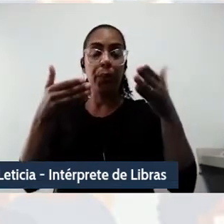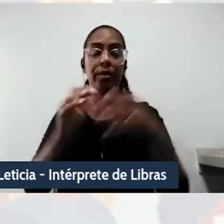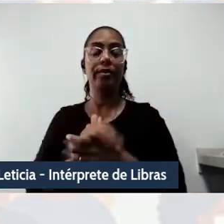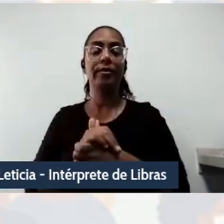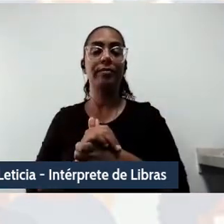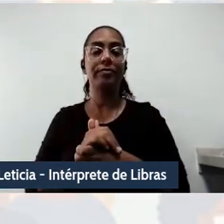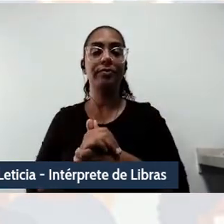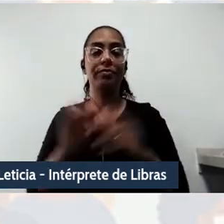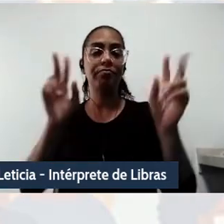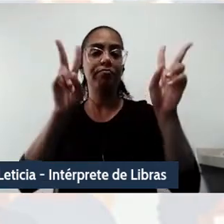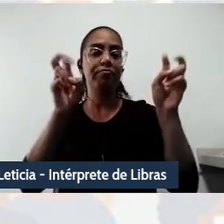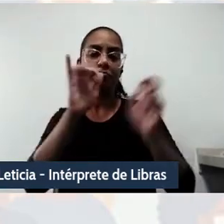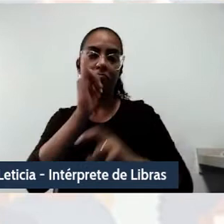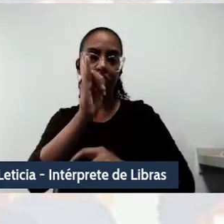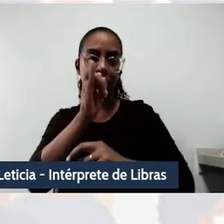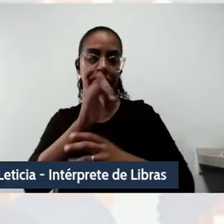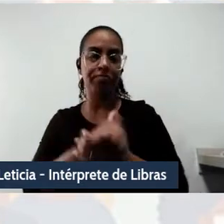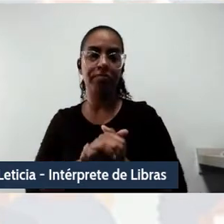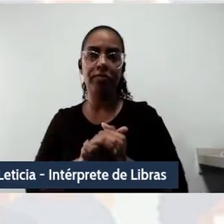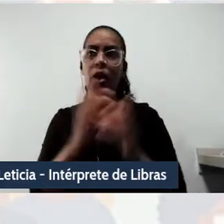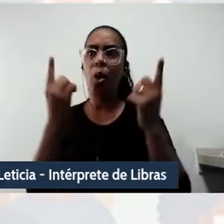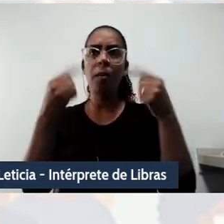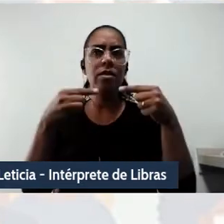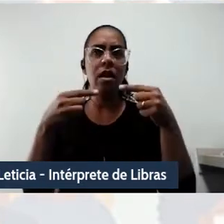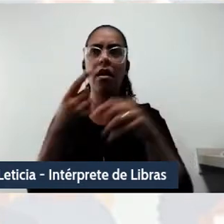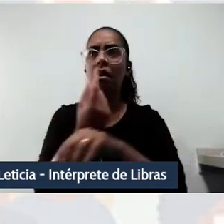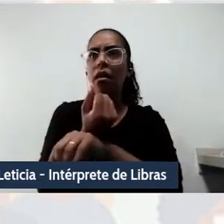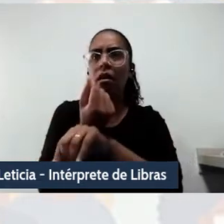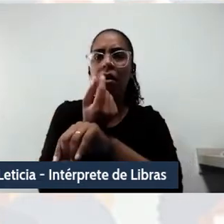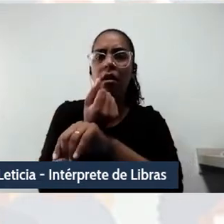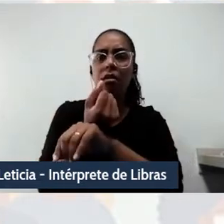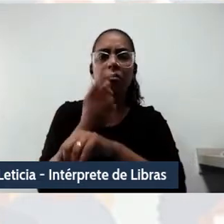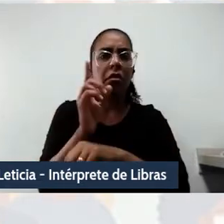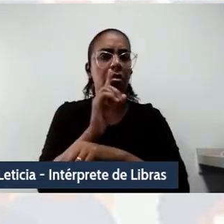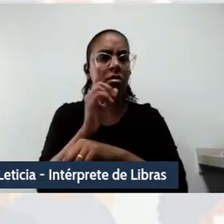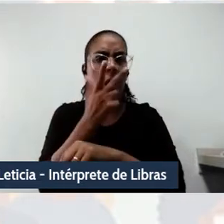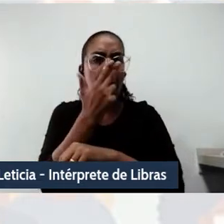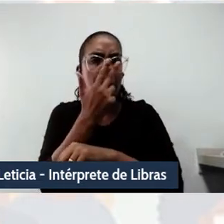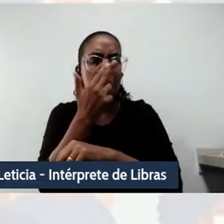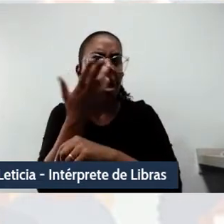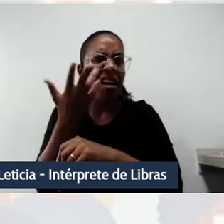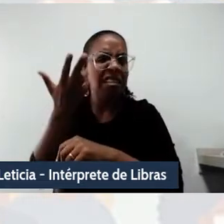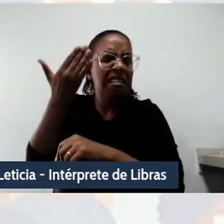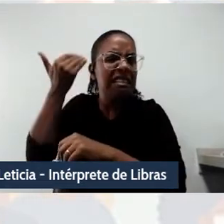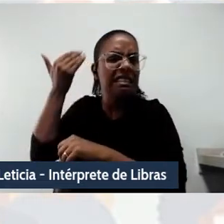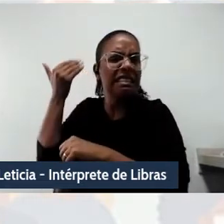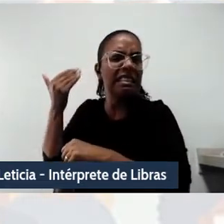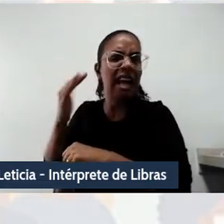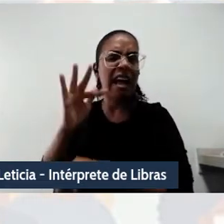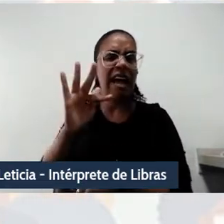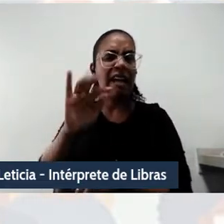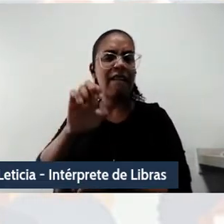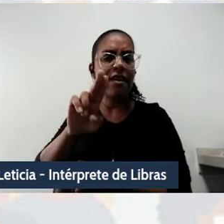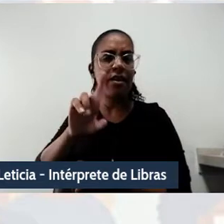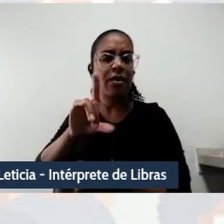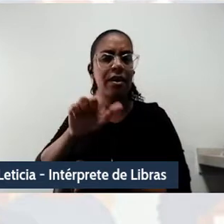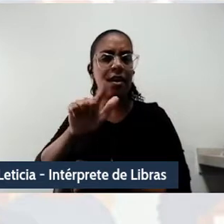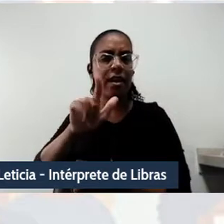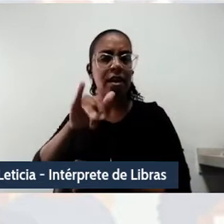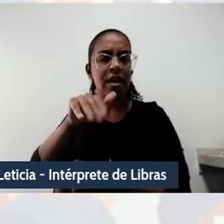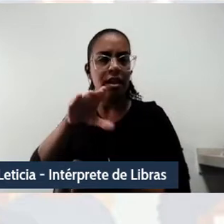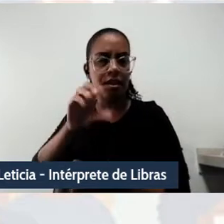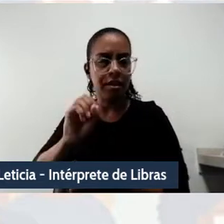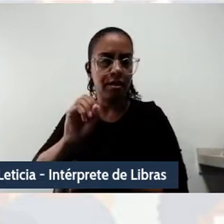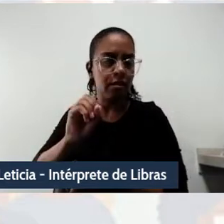isso não é competição, isso não é capitalismo, isso é feudalismo, uma forma distópica de ficção científica de feudalismo de alta